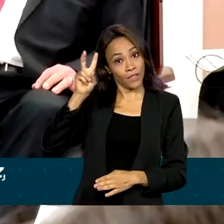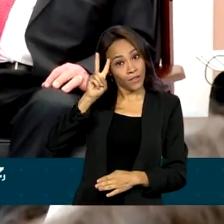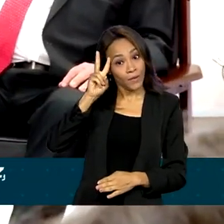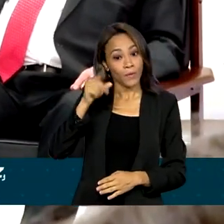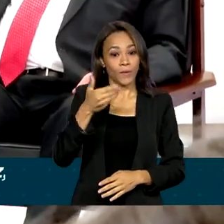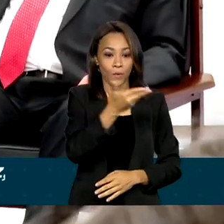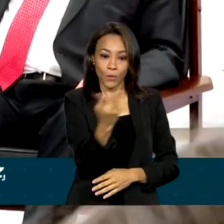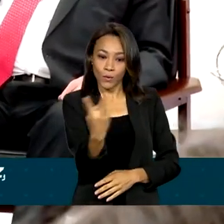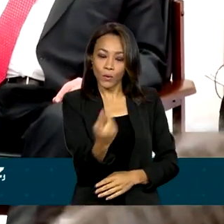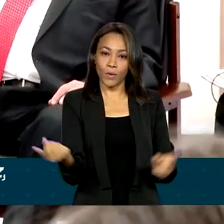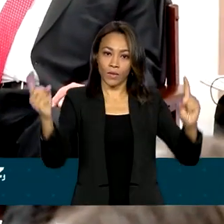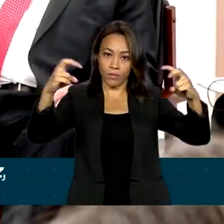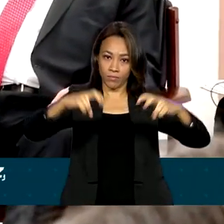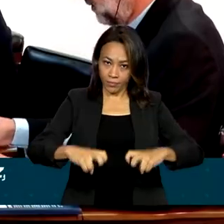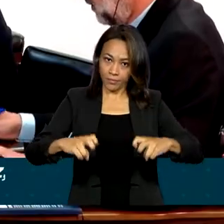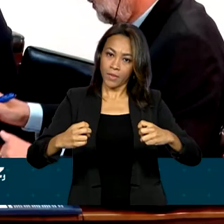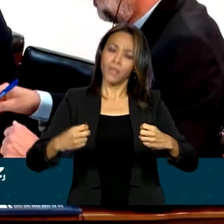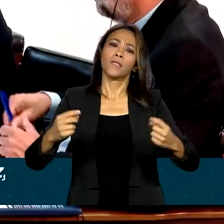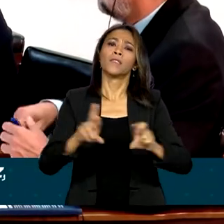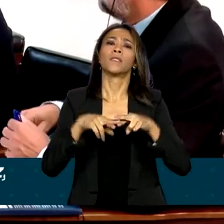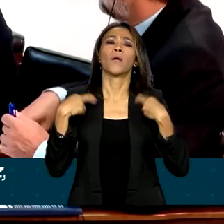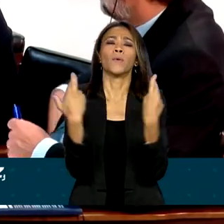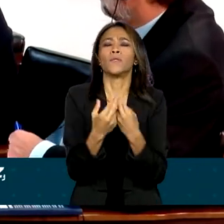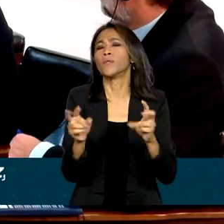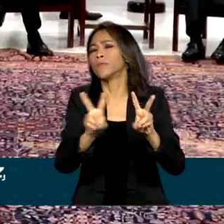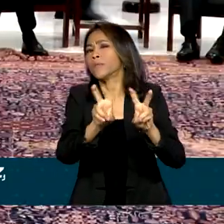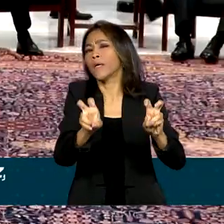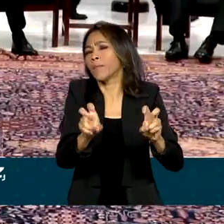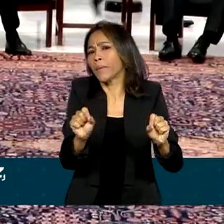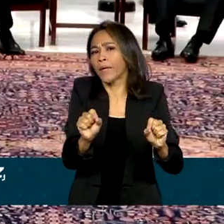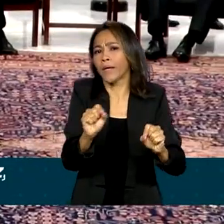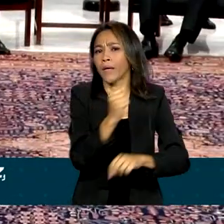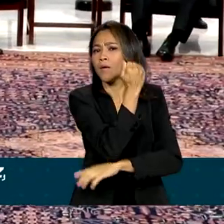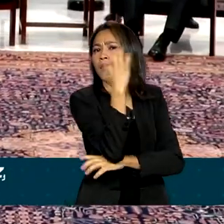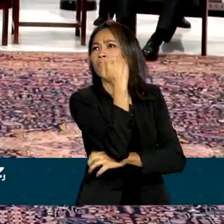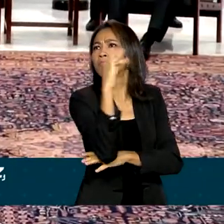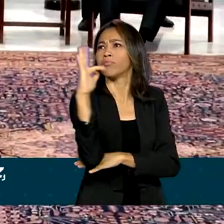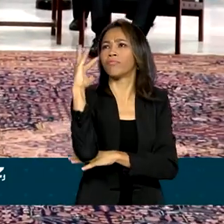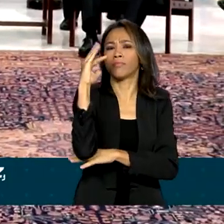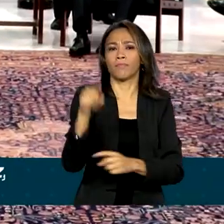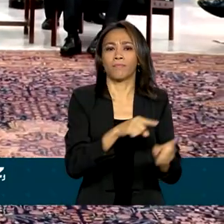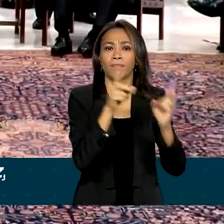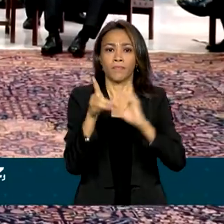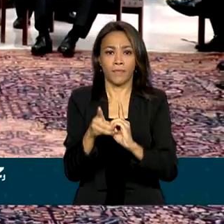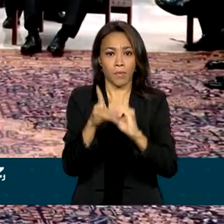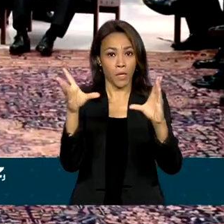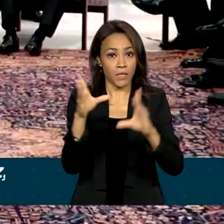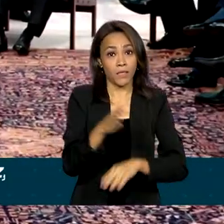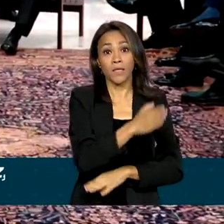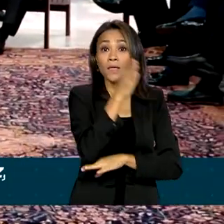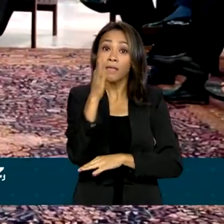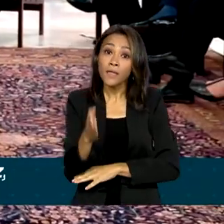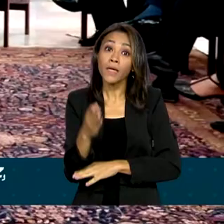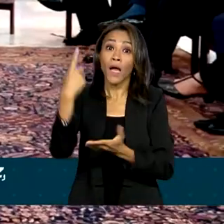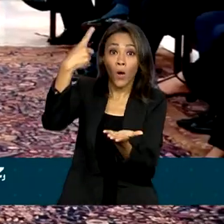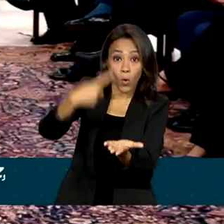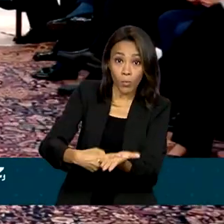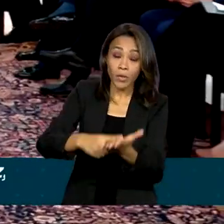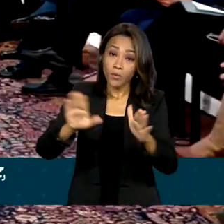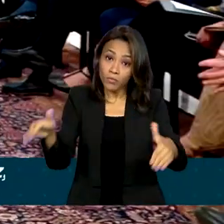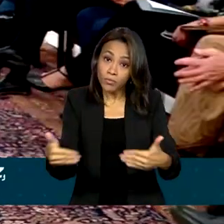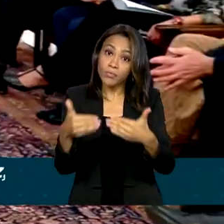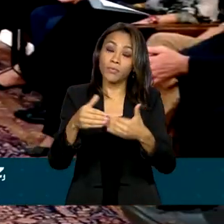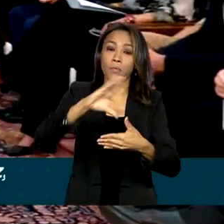chefes de governo se reuniram e trataram de temas como meio ambiente, democracia e acordo entre o Mercosul,